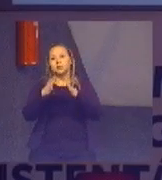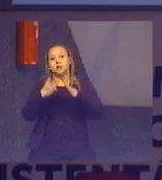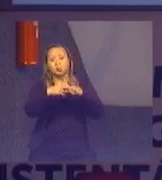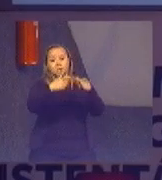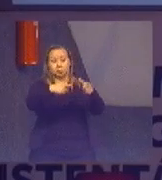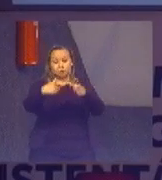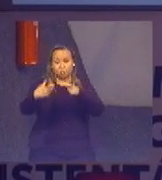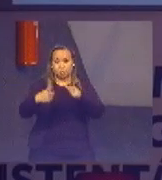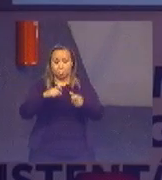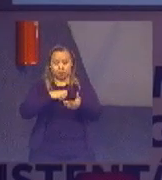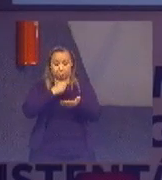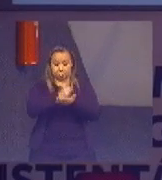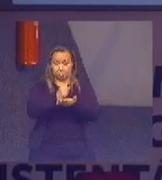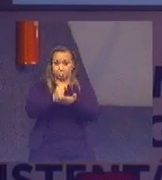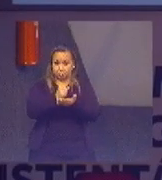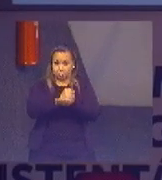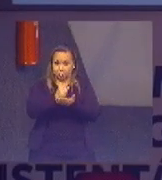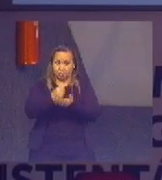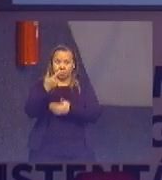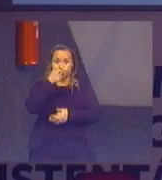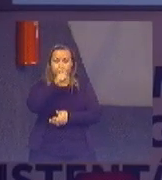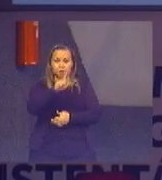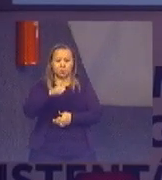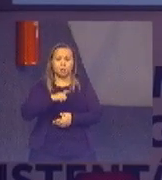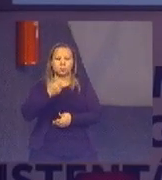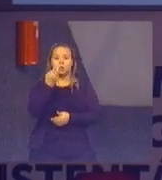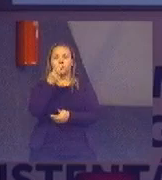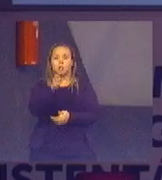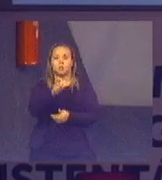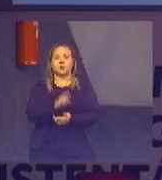seus contratos para conseguir gerar esse resultado.